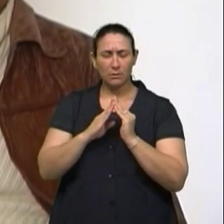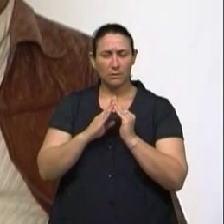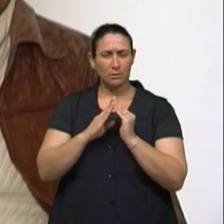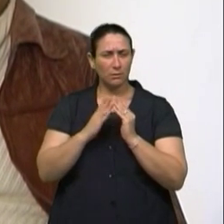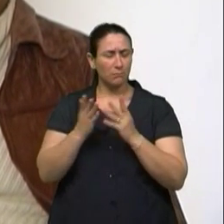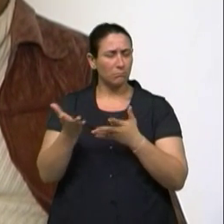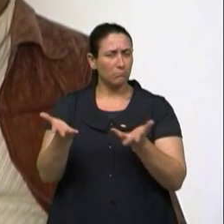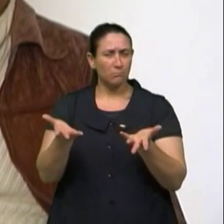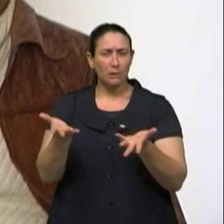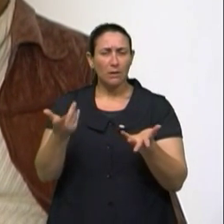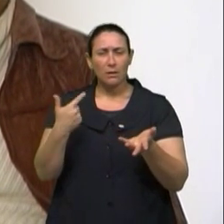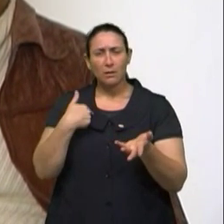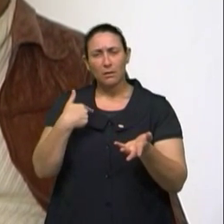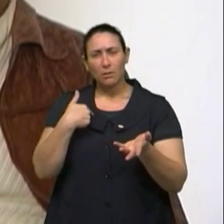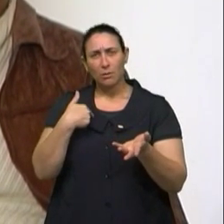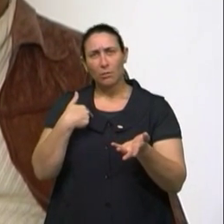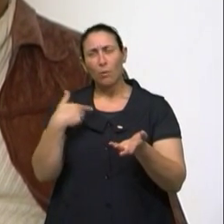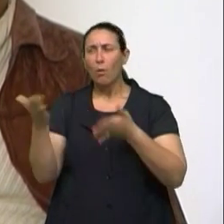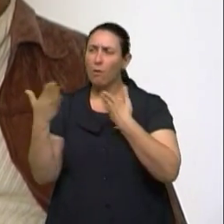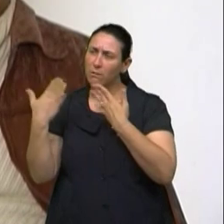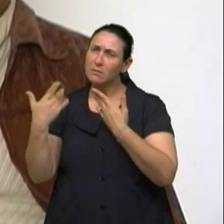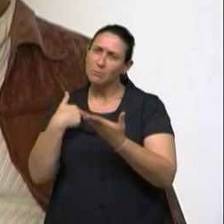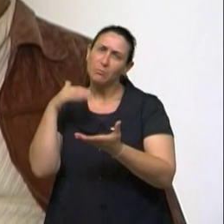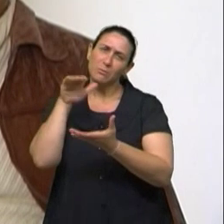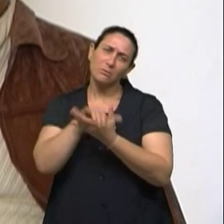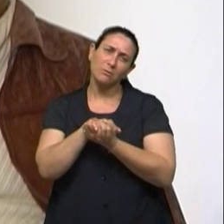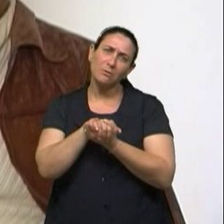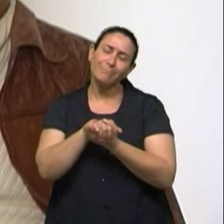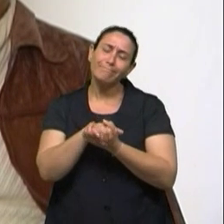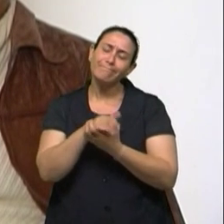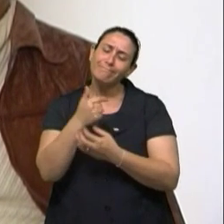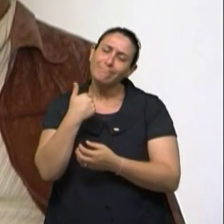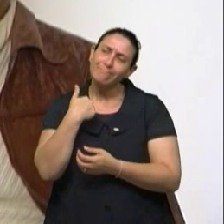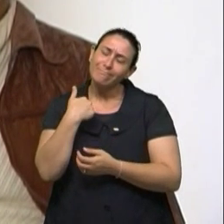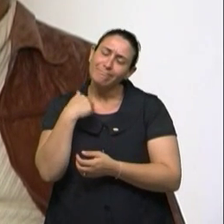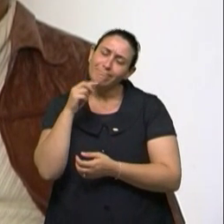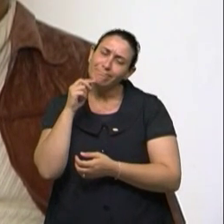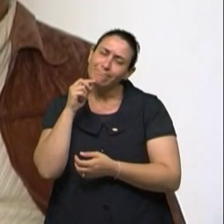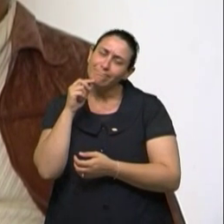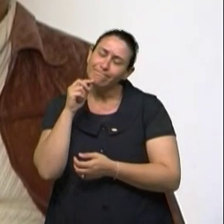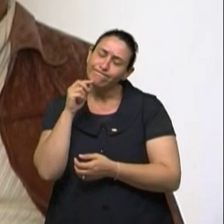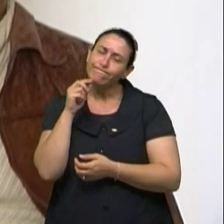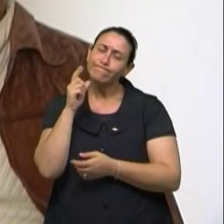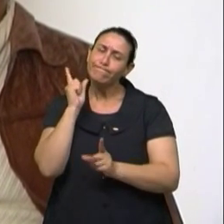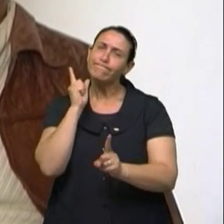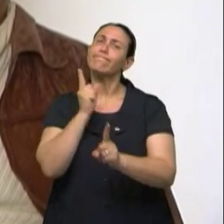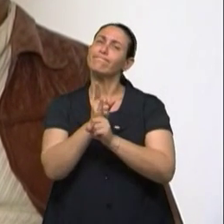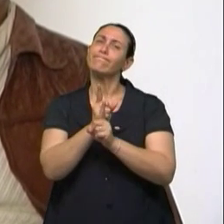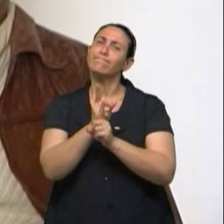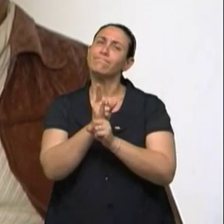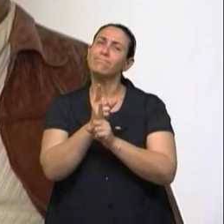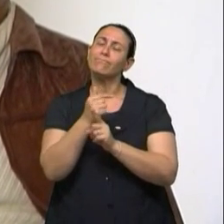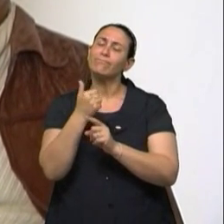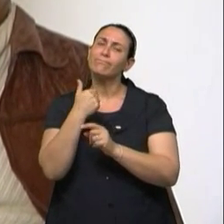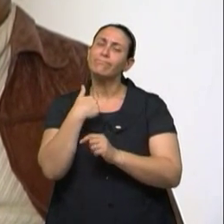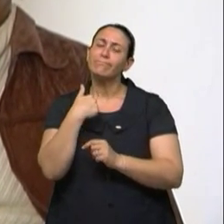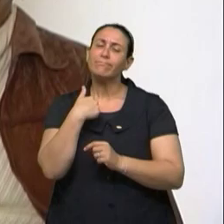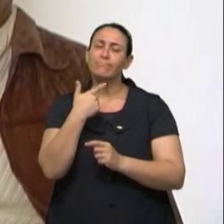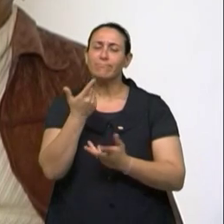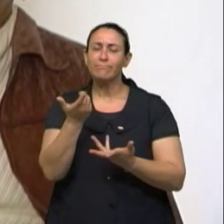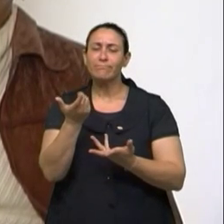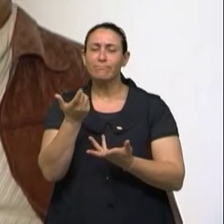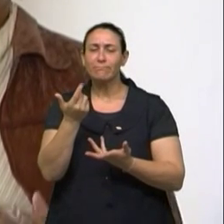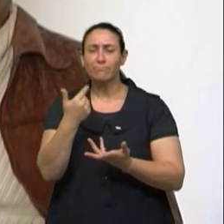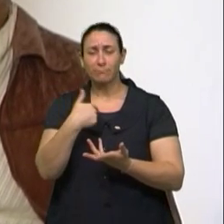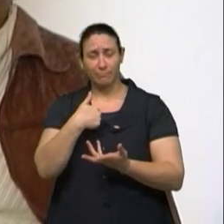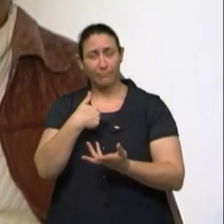é que aí eu conversando com meu marido, aí que eu comecei a ver realmente o que estava acontecendo. Porque